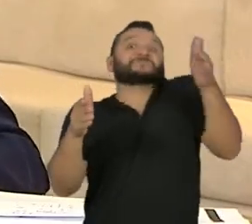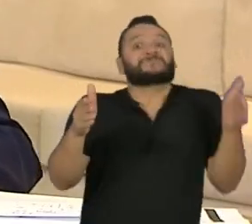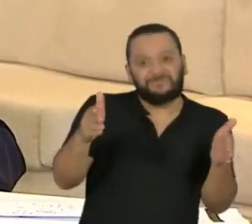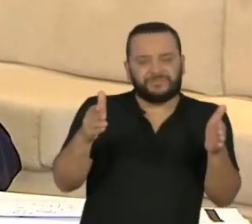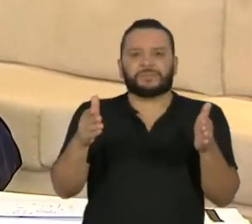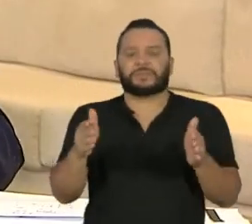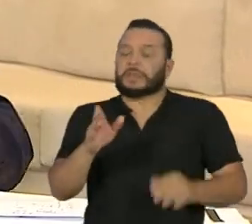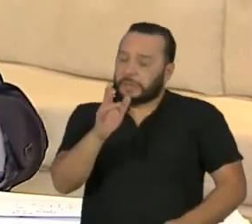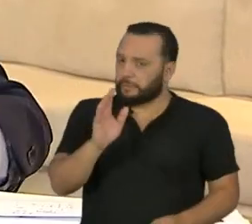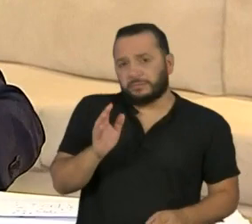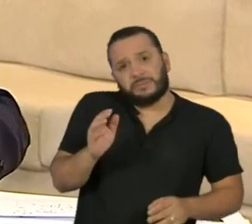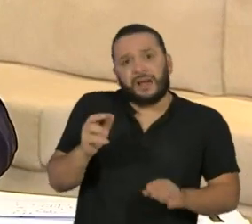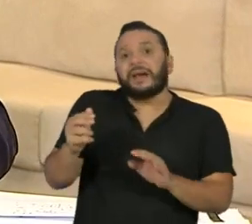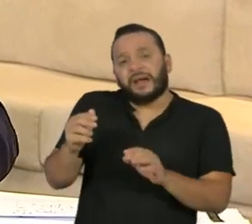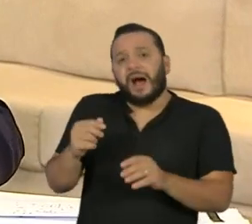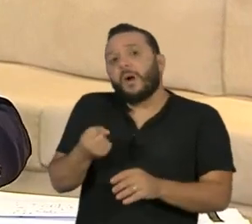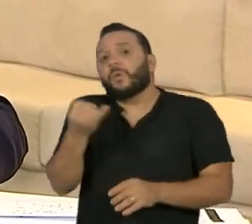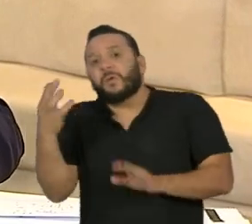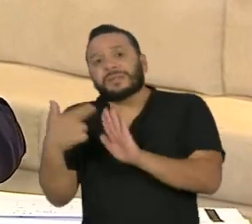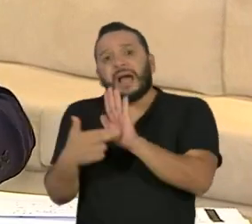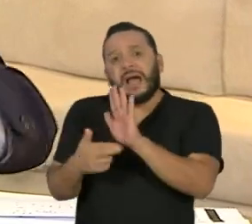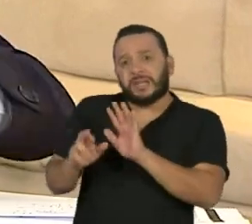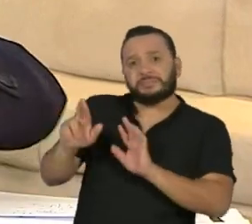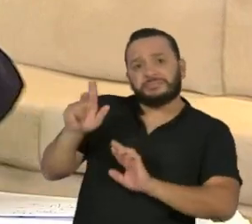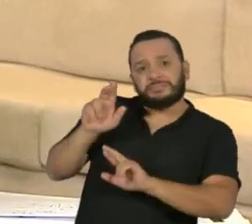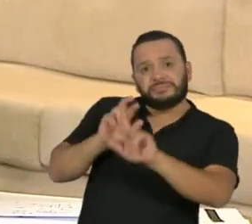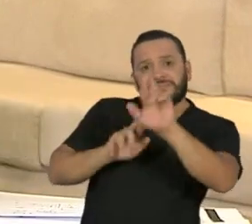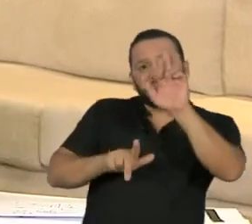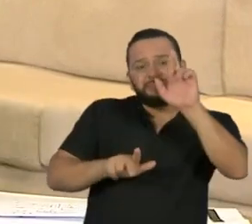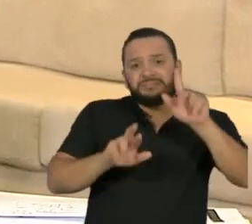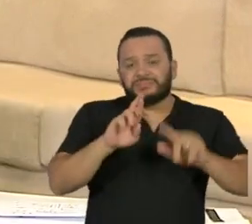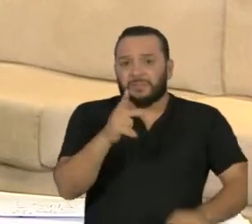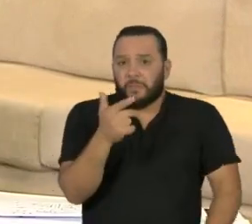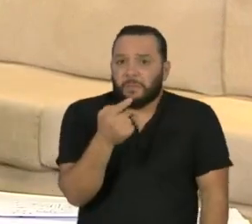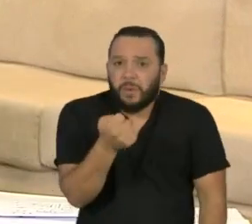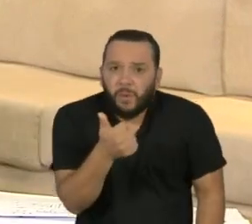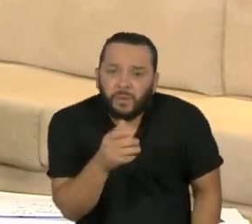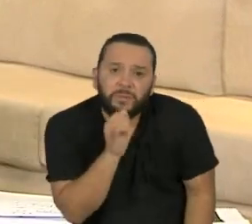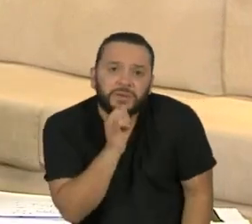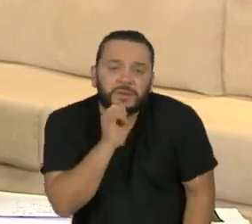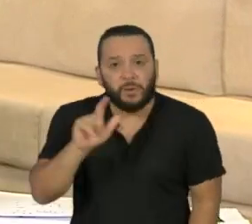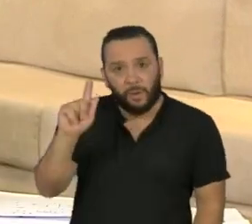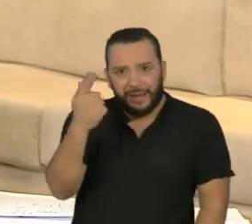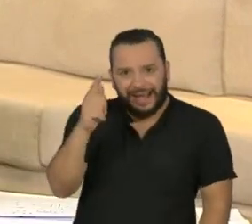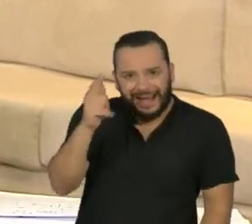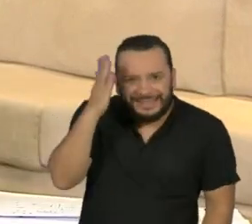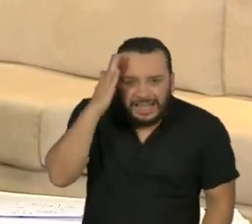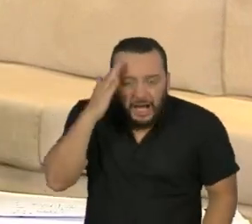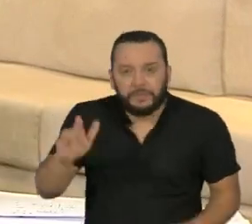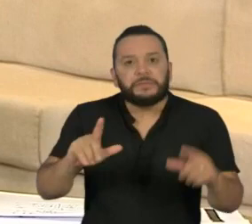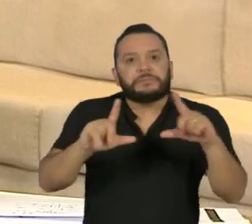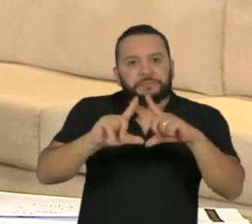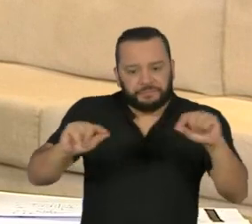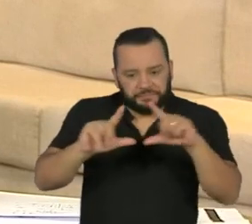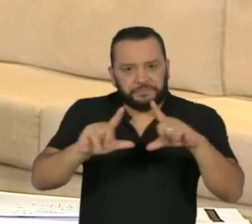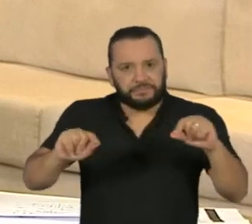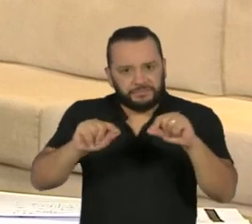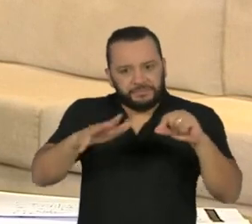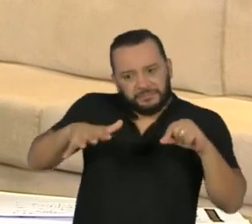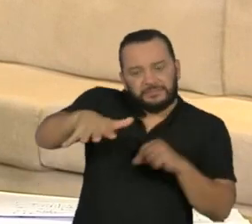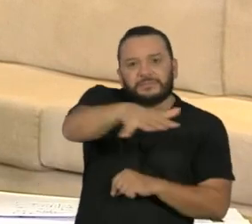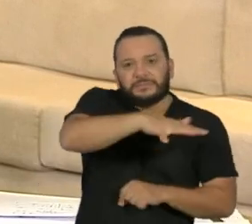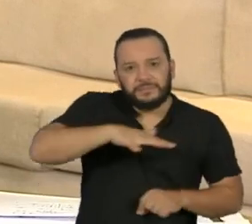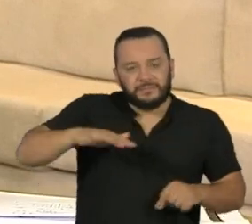posso citar a você, eu em Goiás, por exemplo, a região do entorno de Brasília, é a região que é,